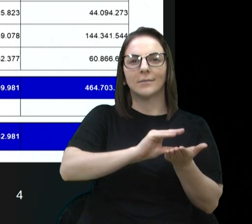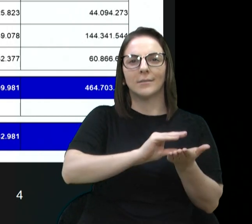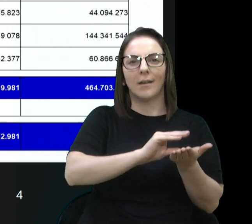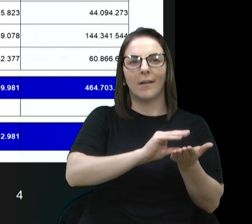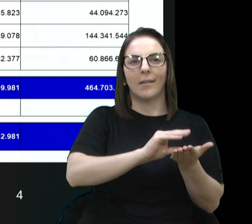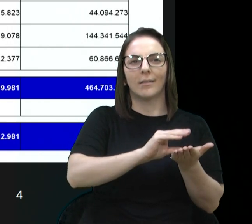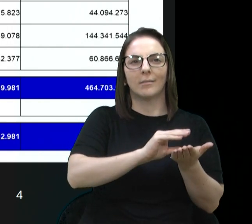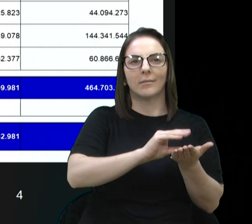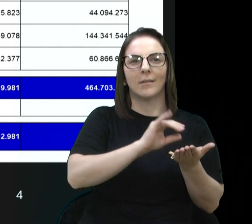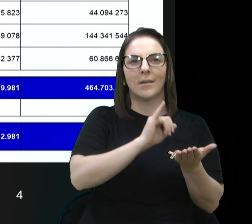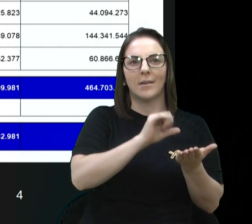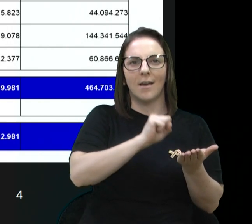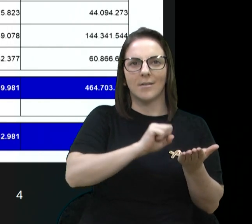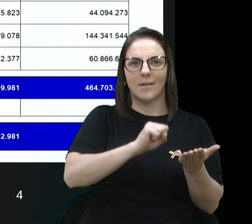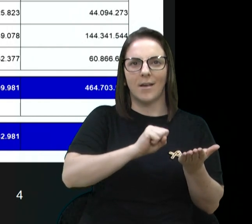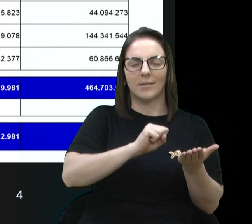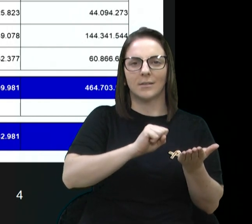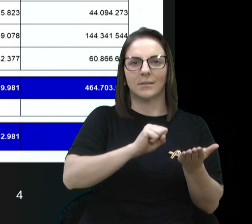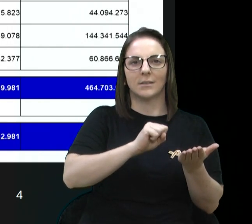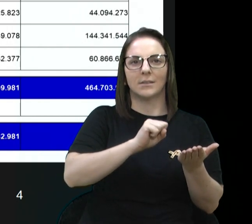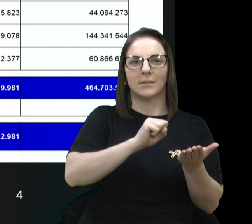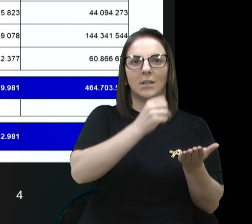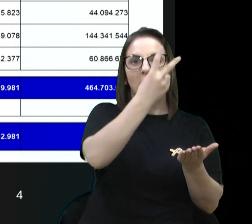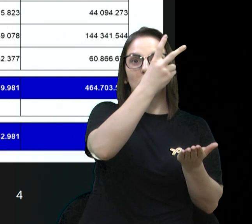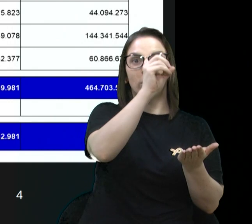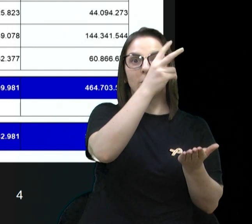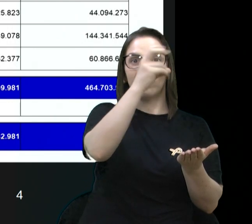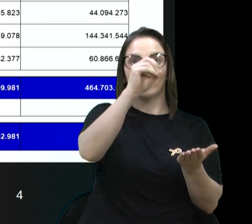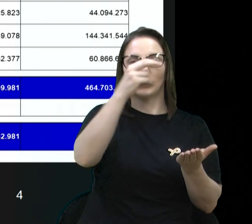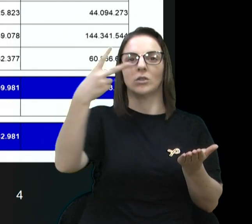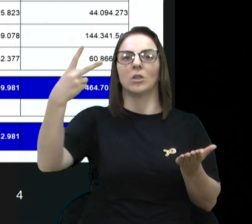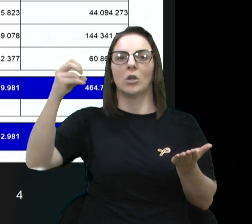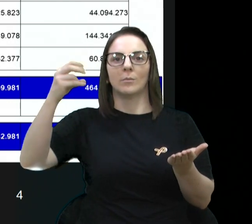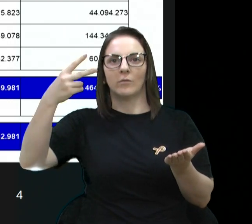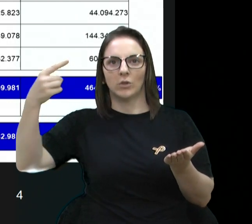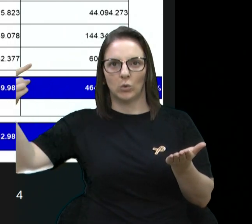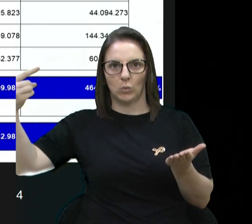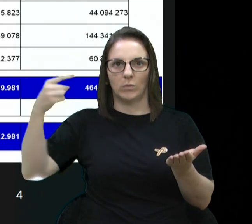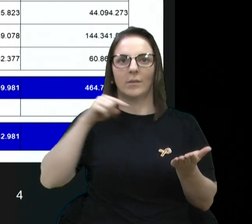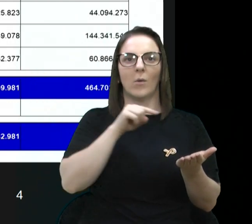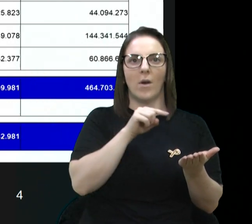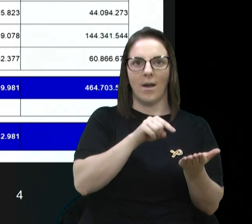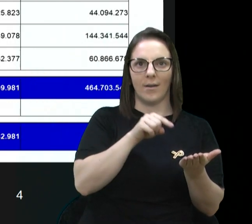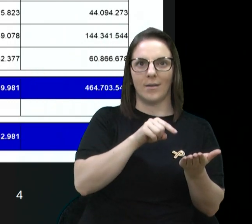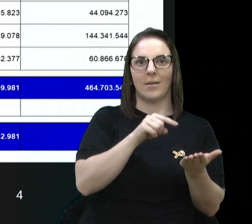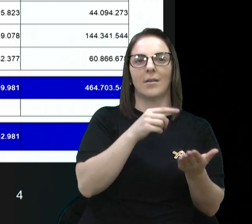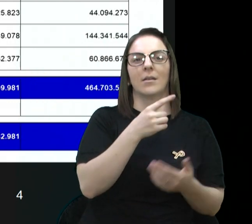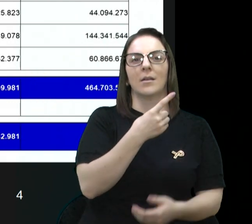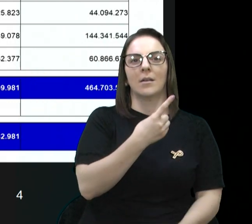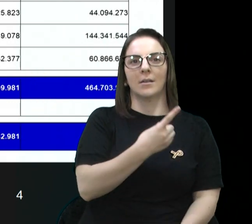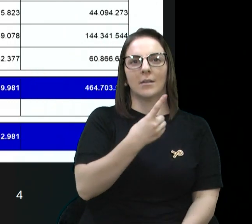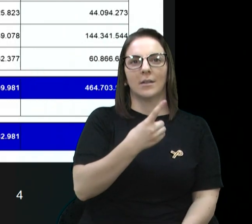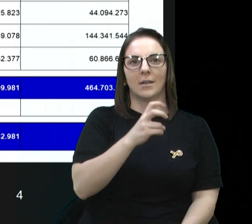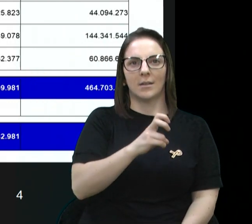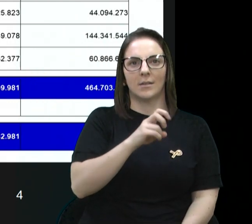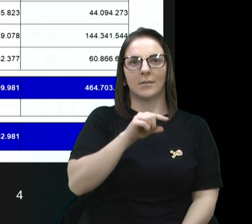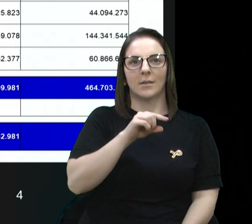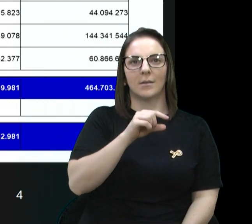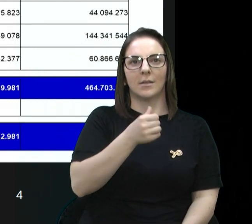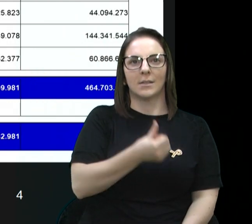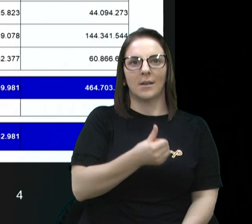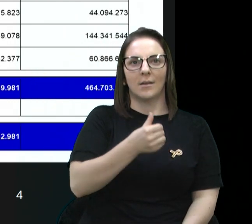2020, 115.649.000. 2021, 144